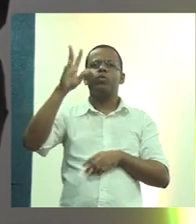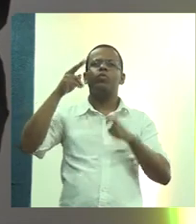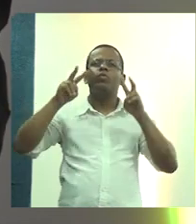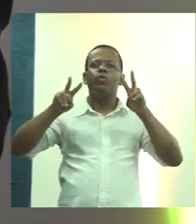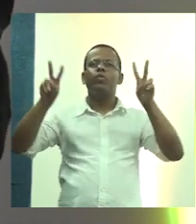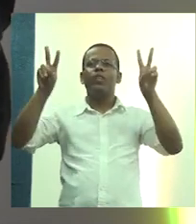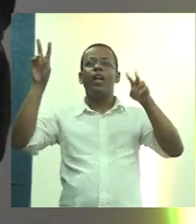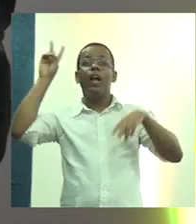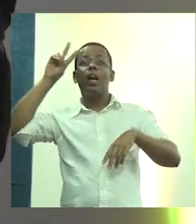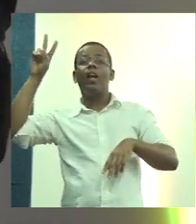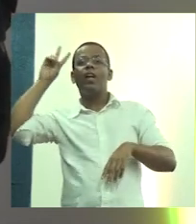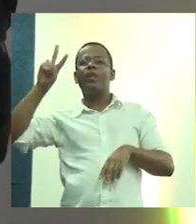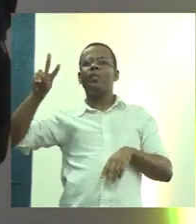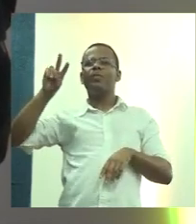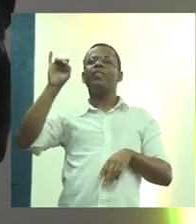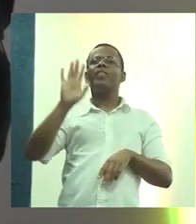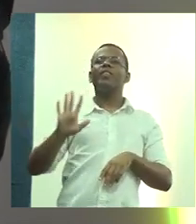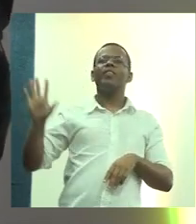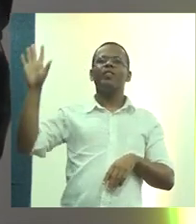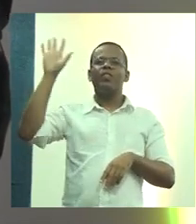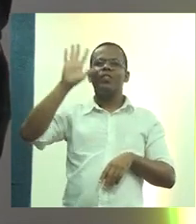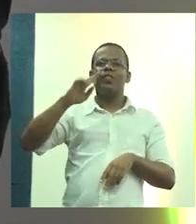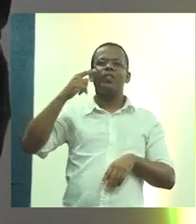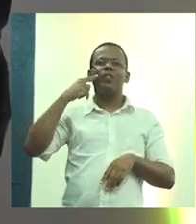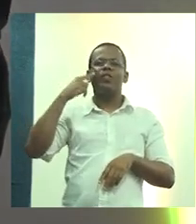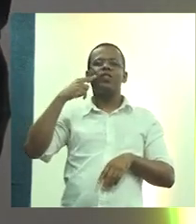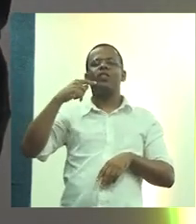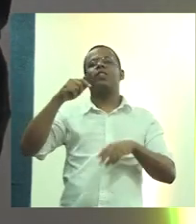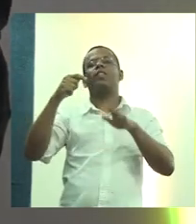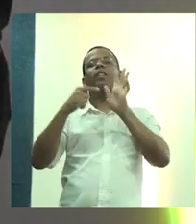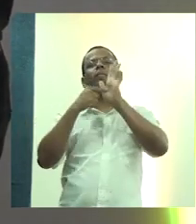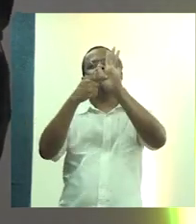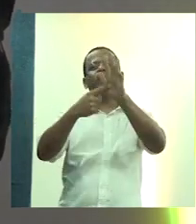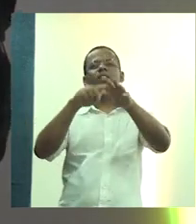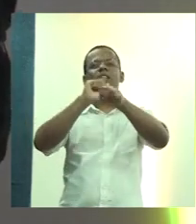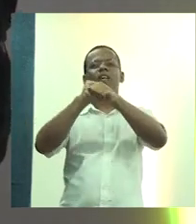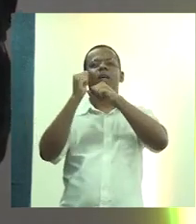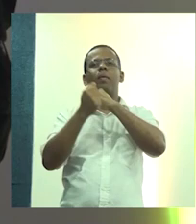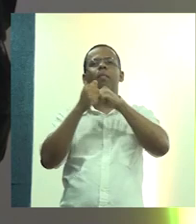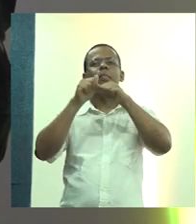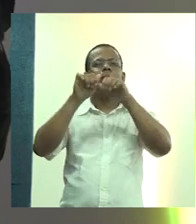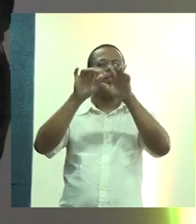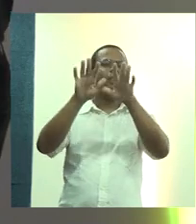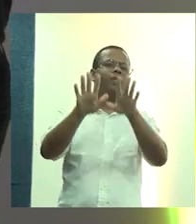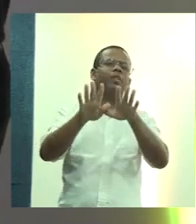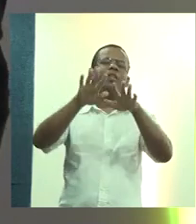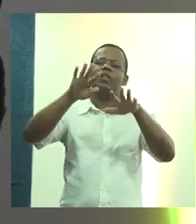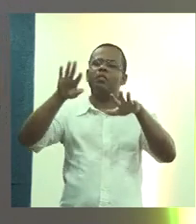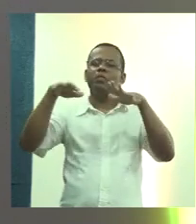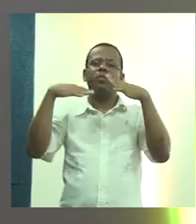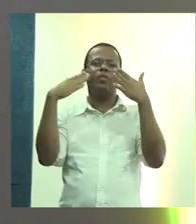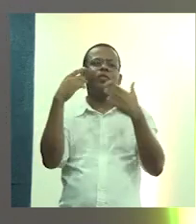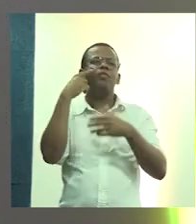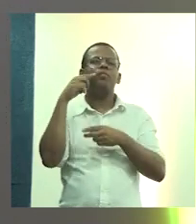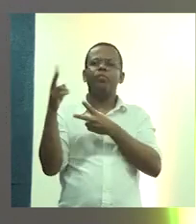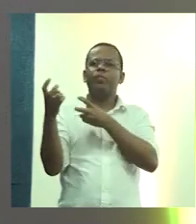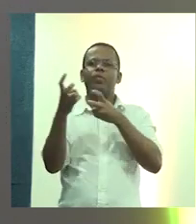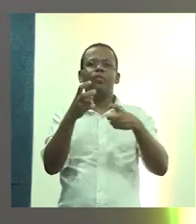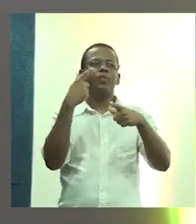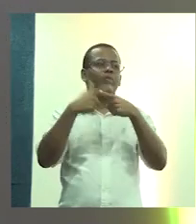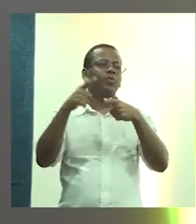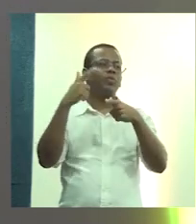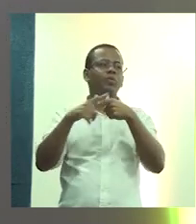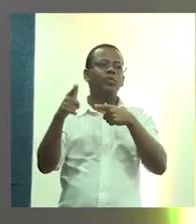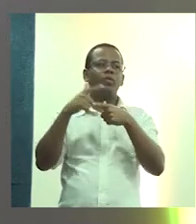também, declarando a pandemia, enfim. E aí nós vemos aquele problema que todos